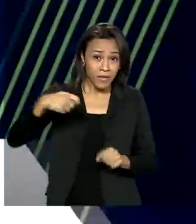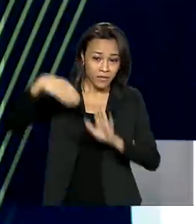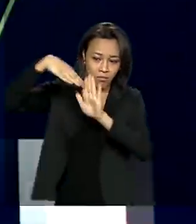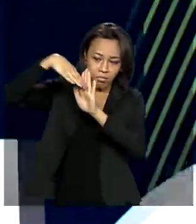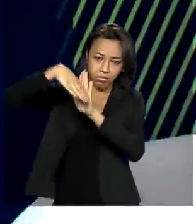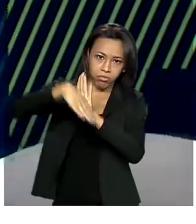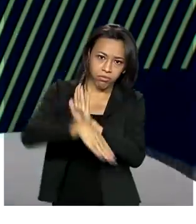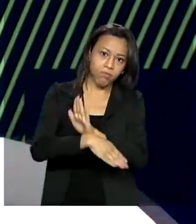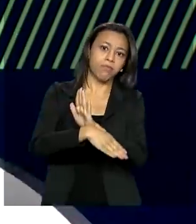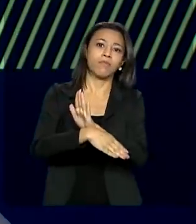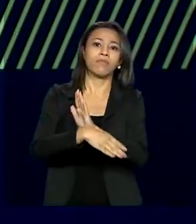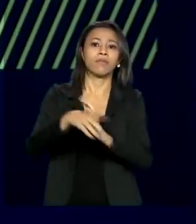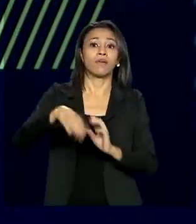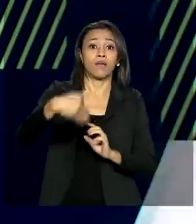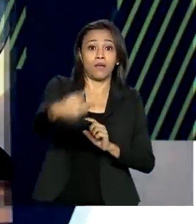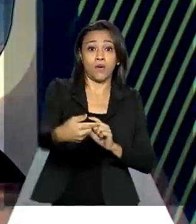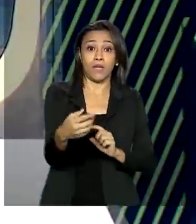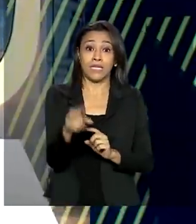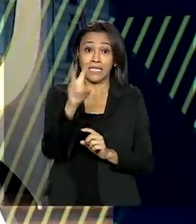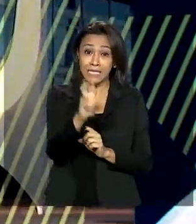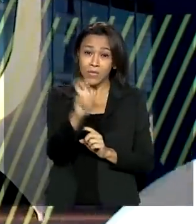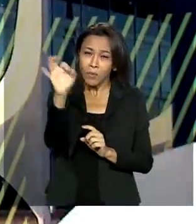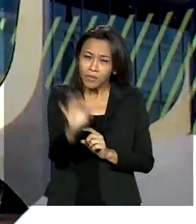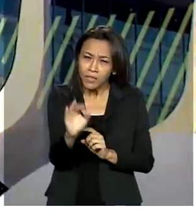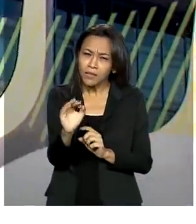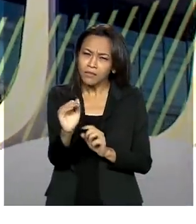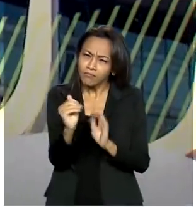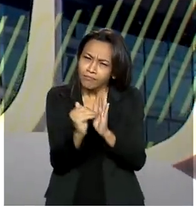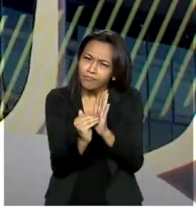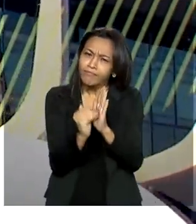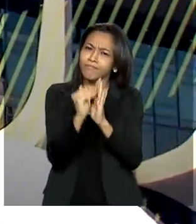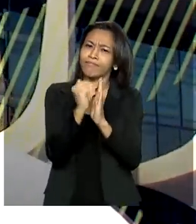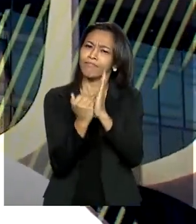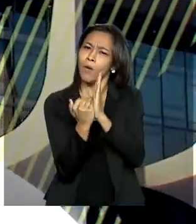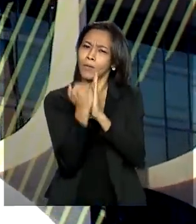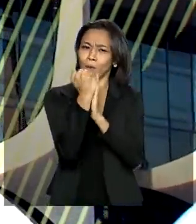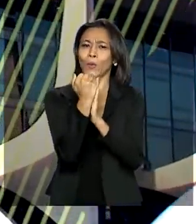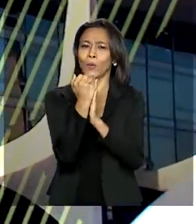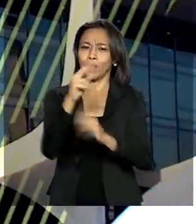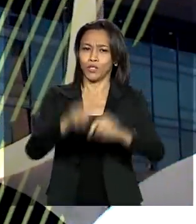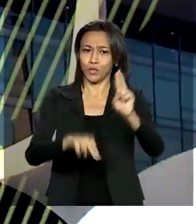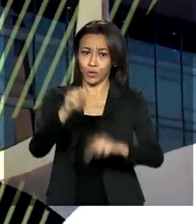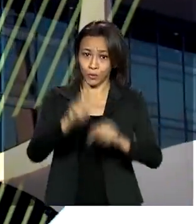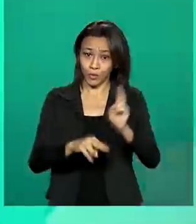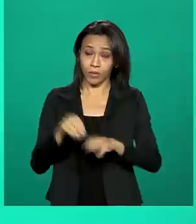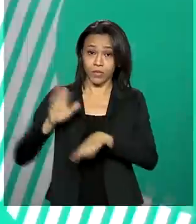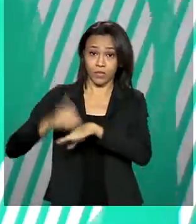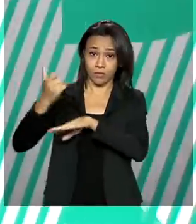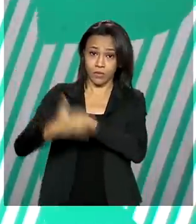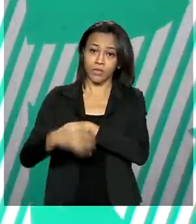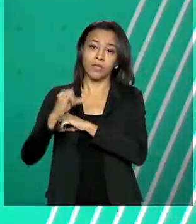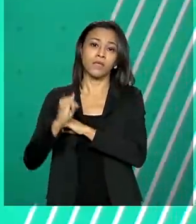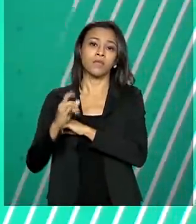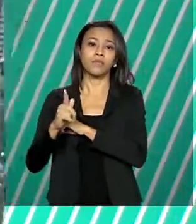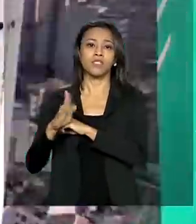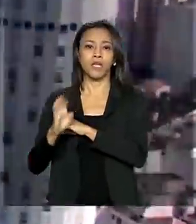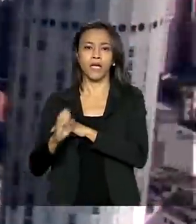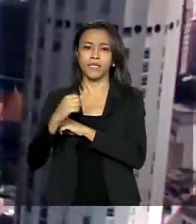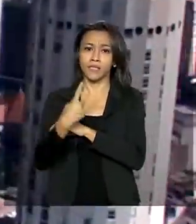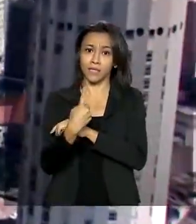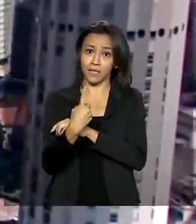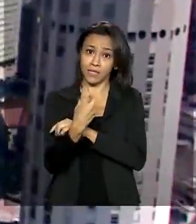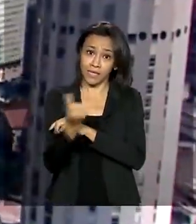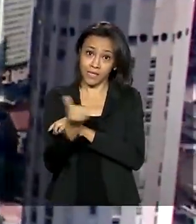% em junho em relação a maio. Segundo o IBGE, dos 166 serviços analisados, o segmento de